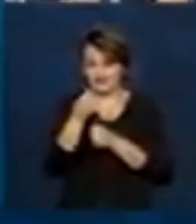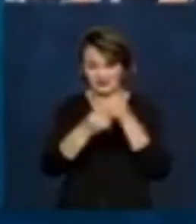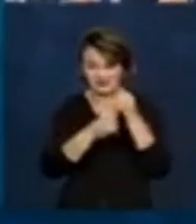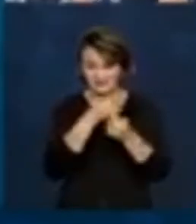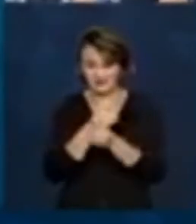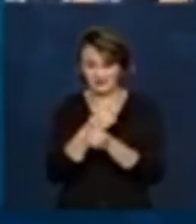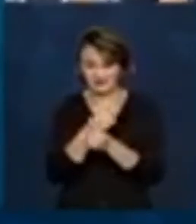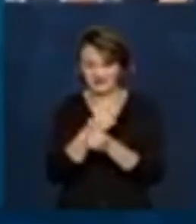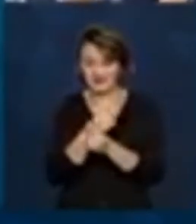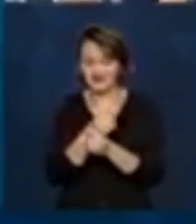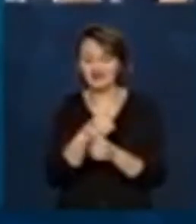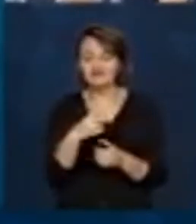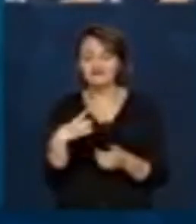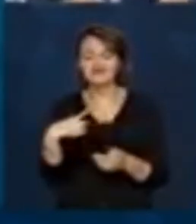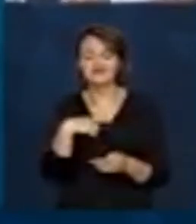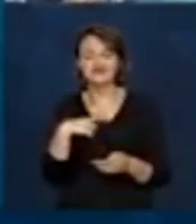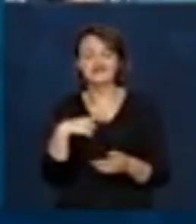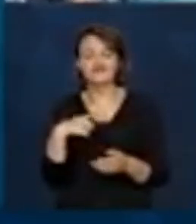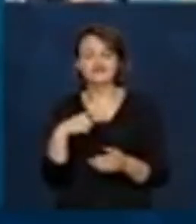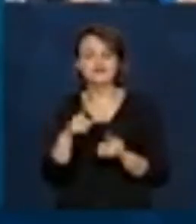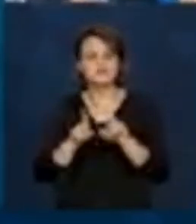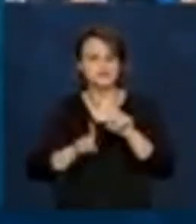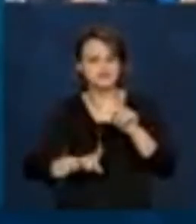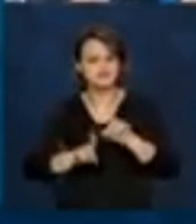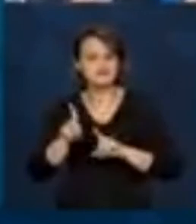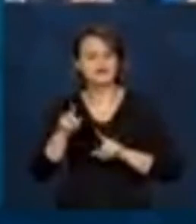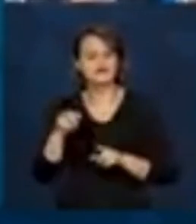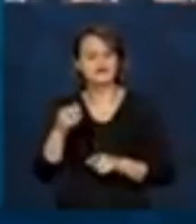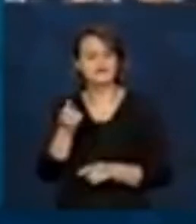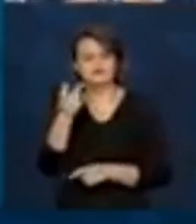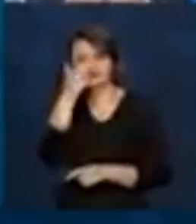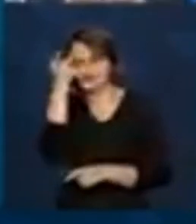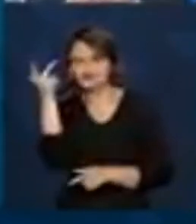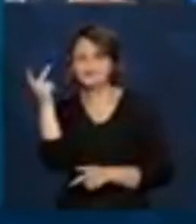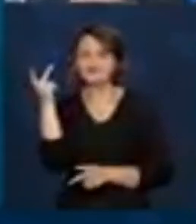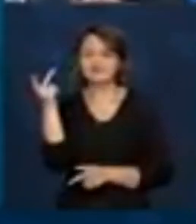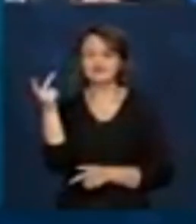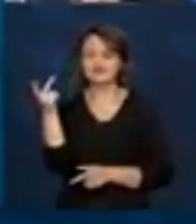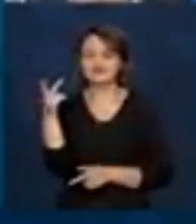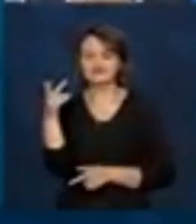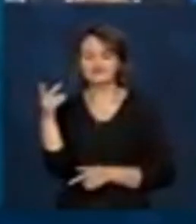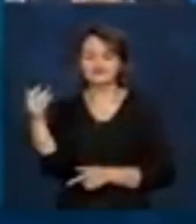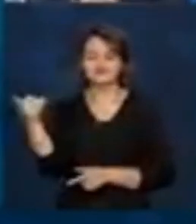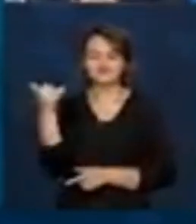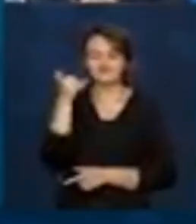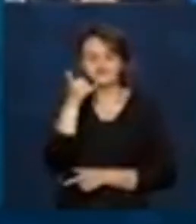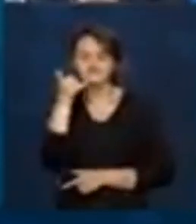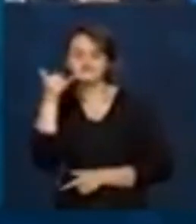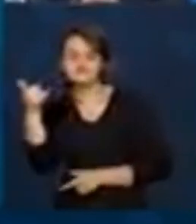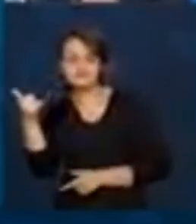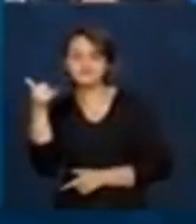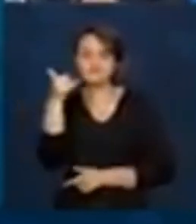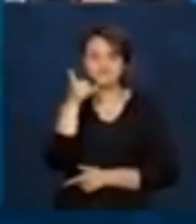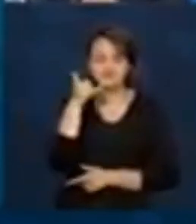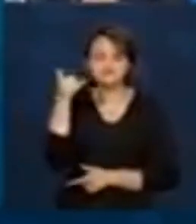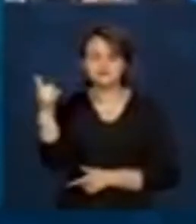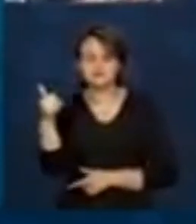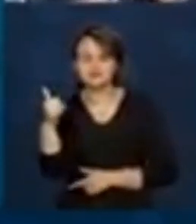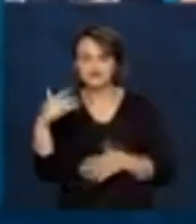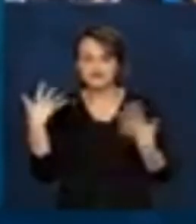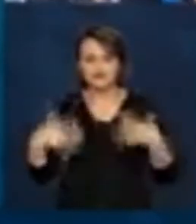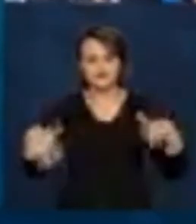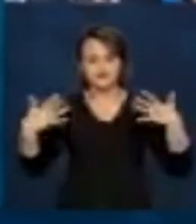tivemos um número de pessoas atendendo, sendo atendidas, ímpar.